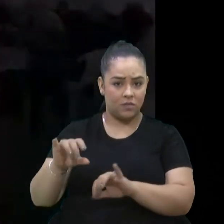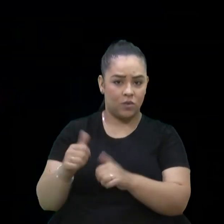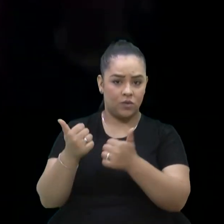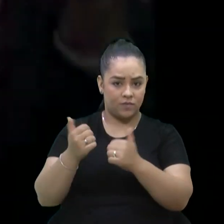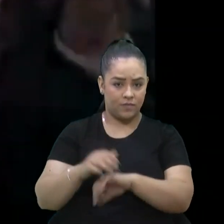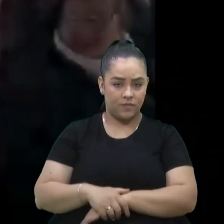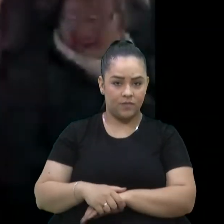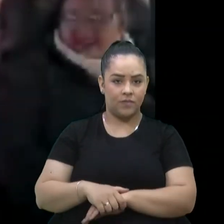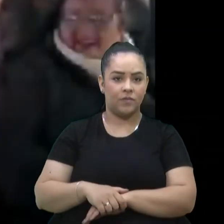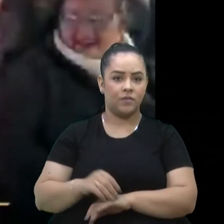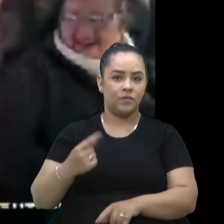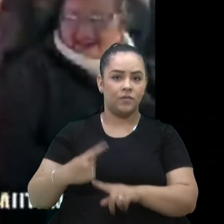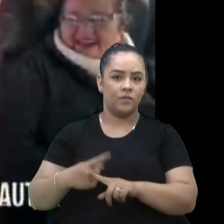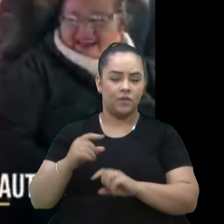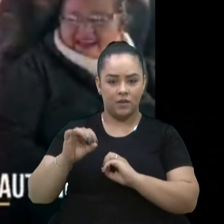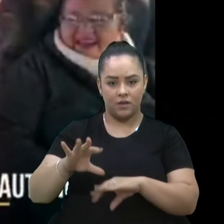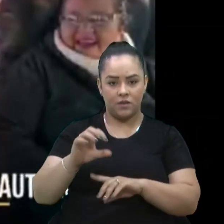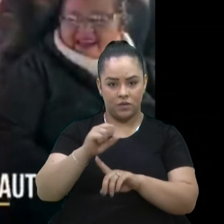intuito de educar a sociedade,